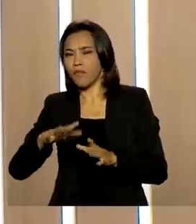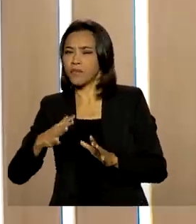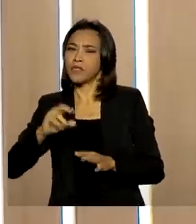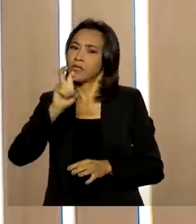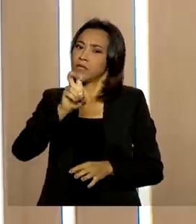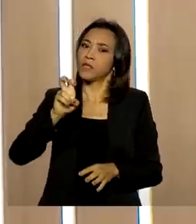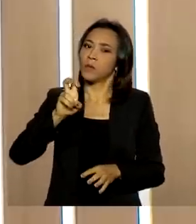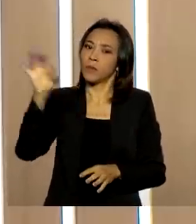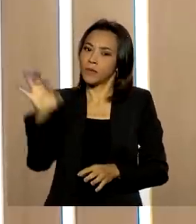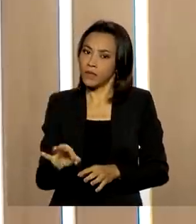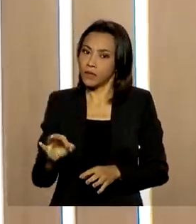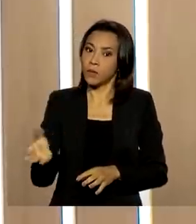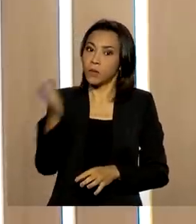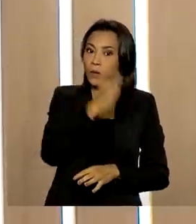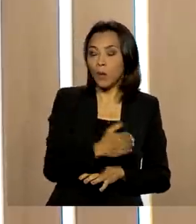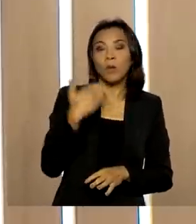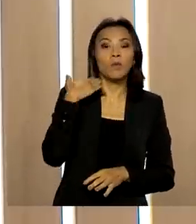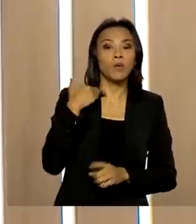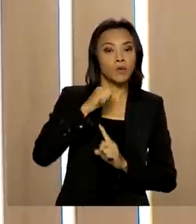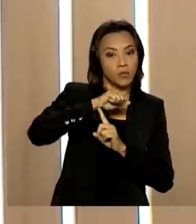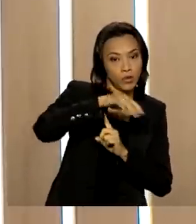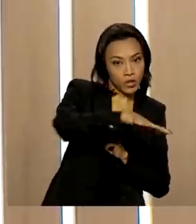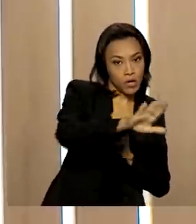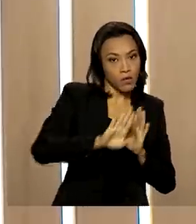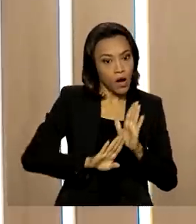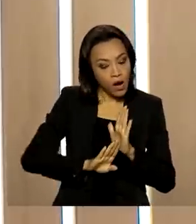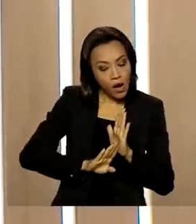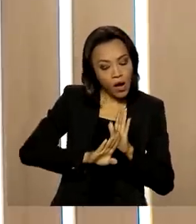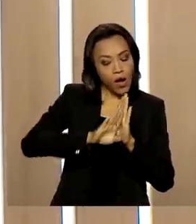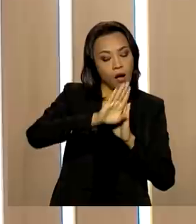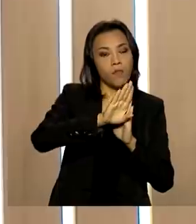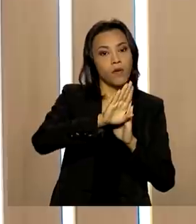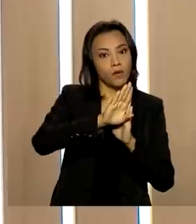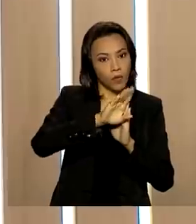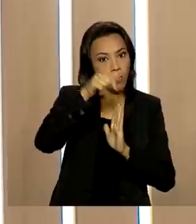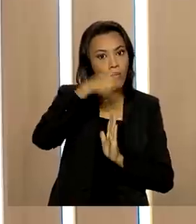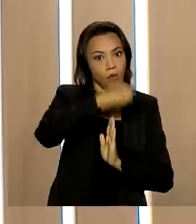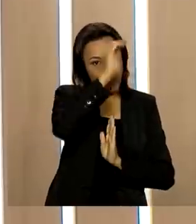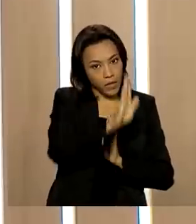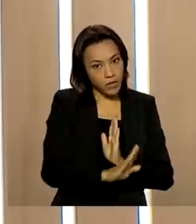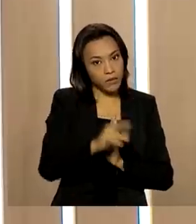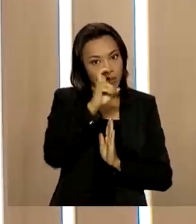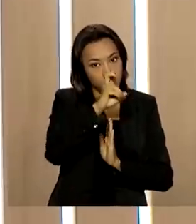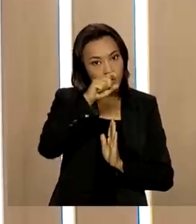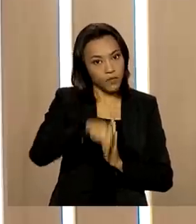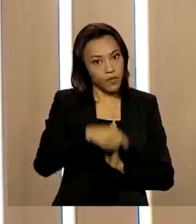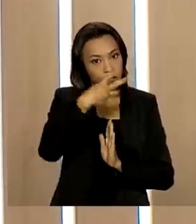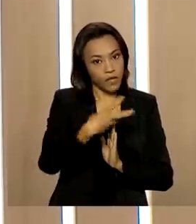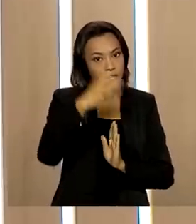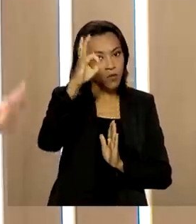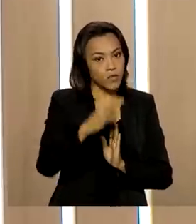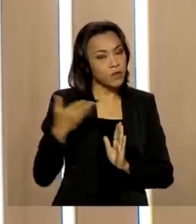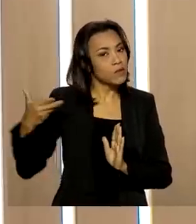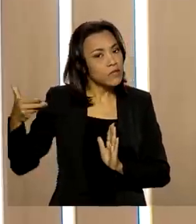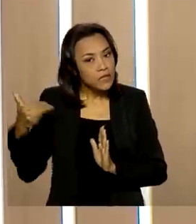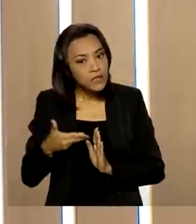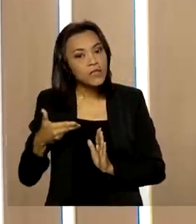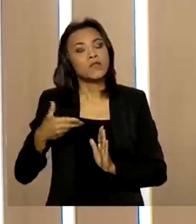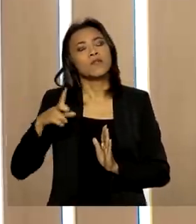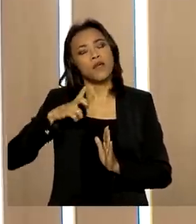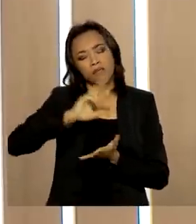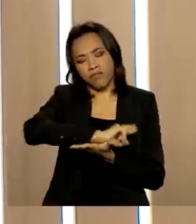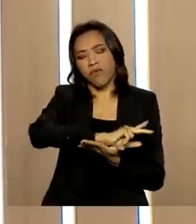E, inclusive, o Banco Mundial aumentou a sua projeção para este ano, para o Brasil, para 5,3%. Isso se deve, entre outros